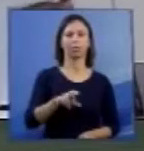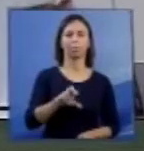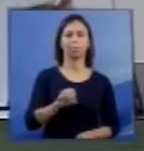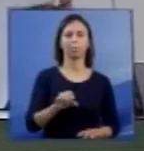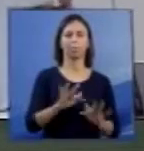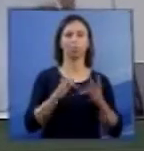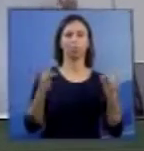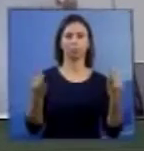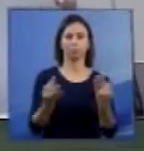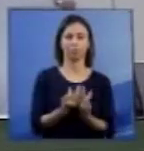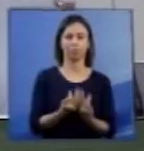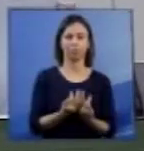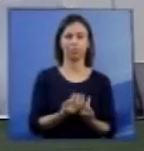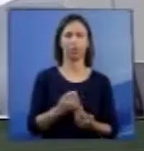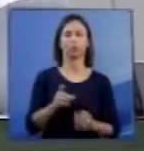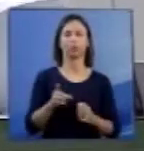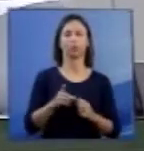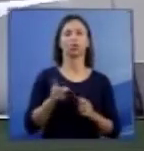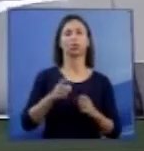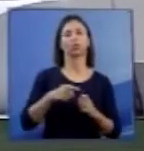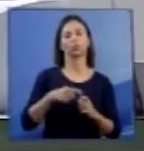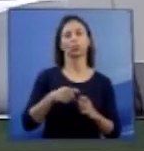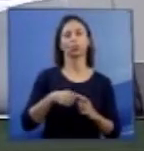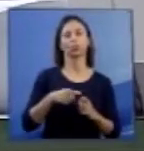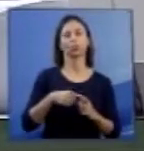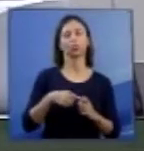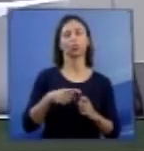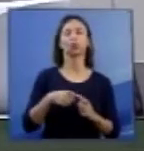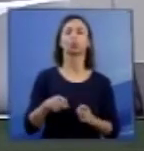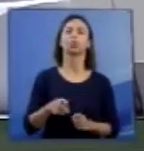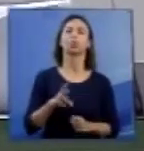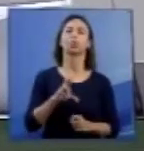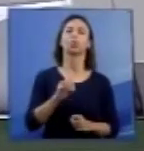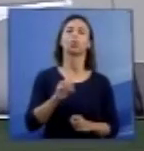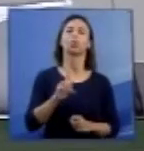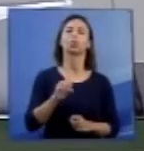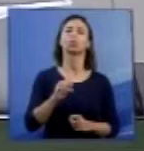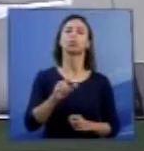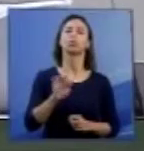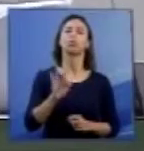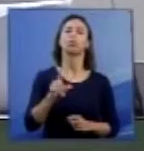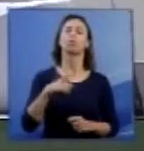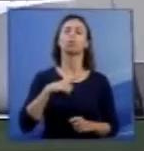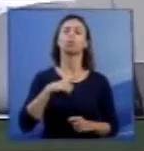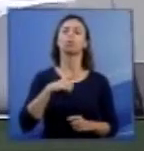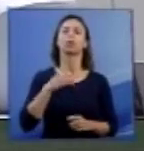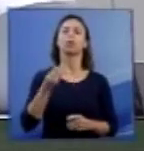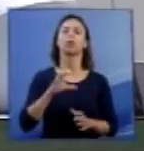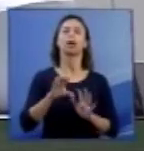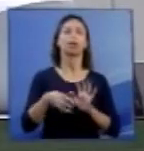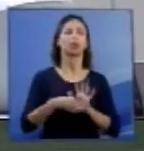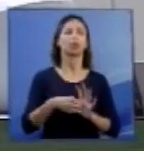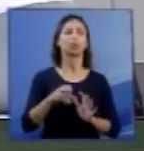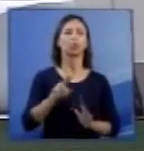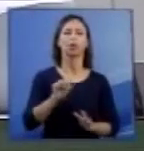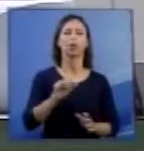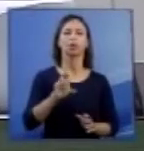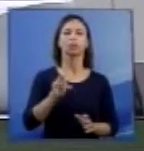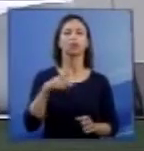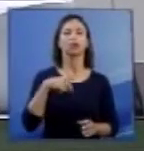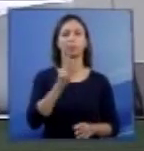Acatauaçu Nunes, professor adjunto do